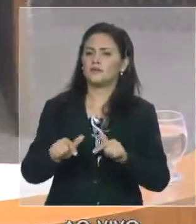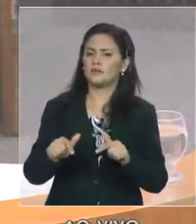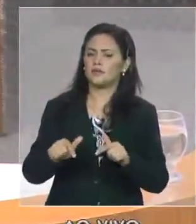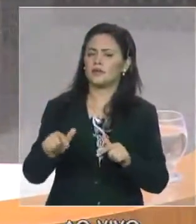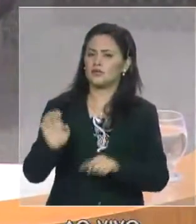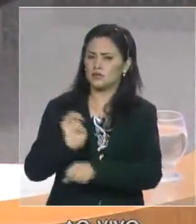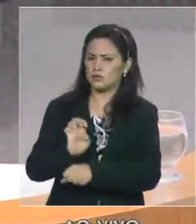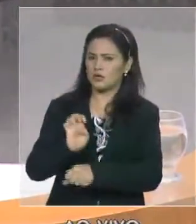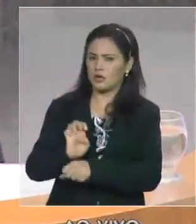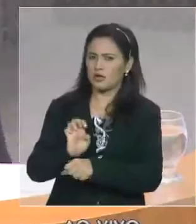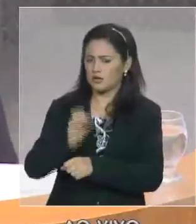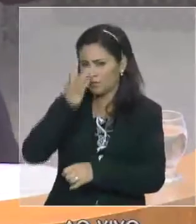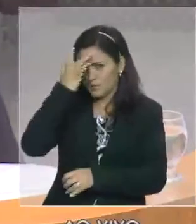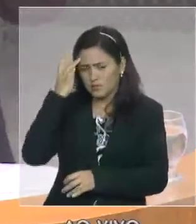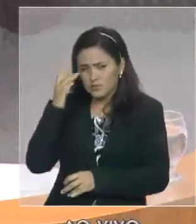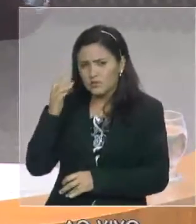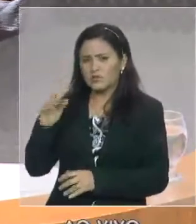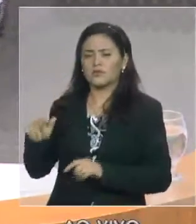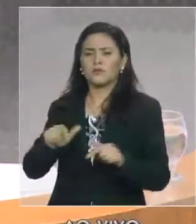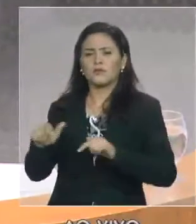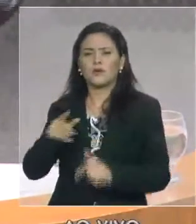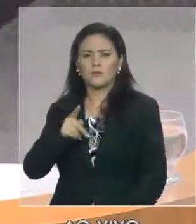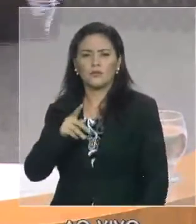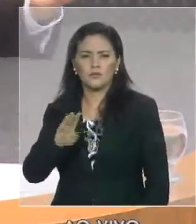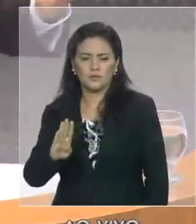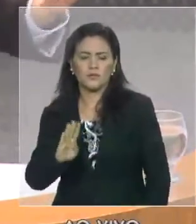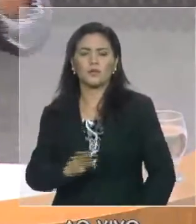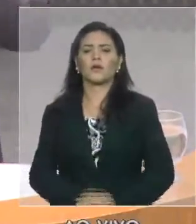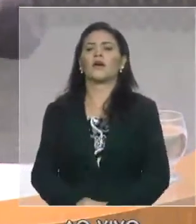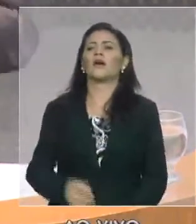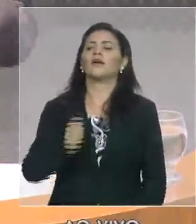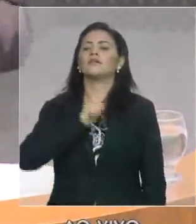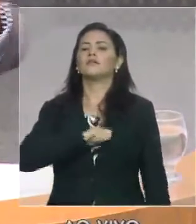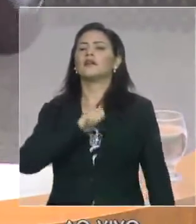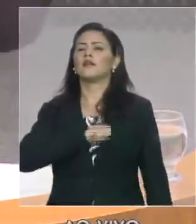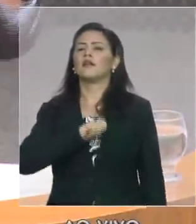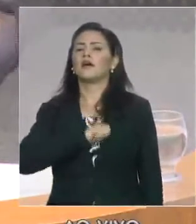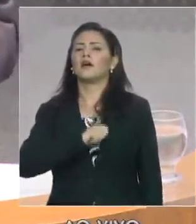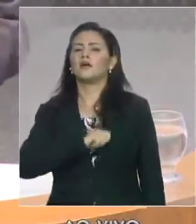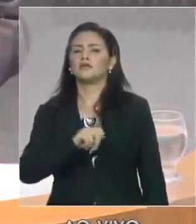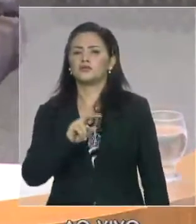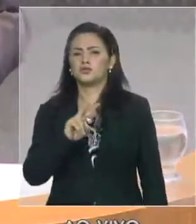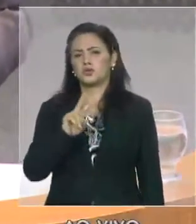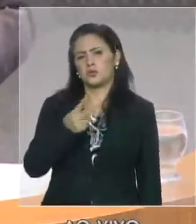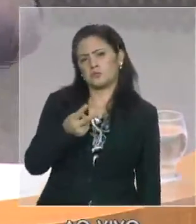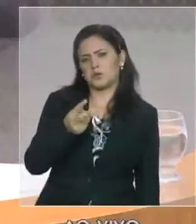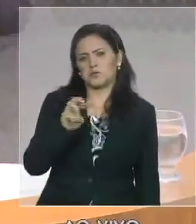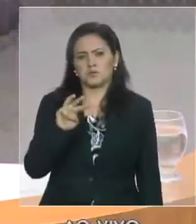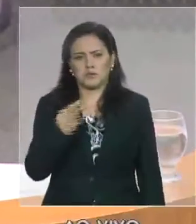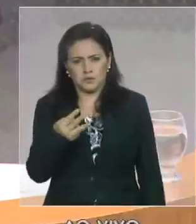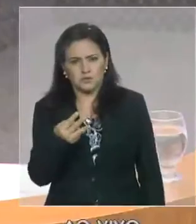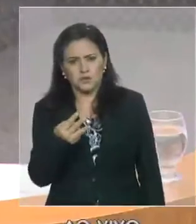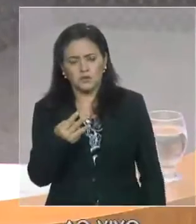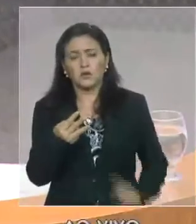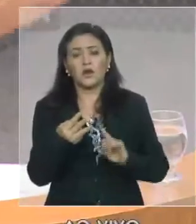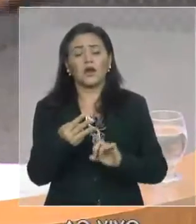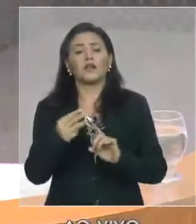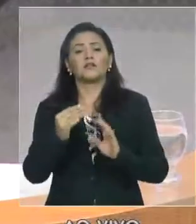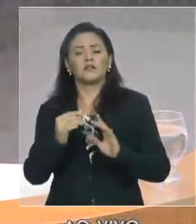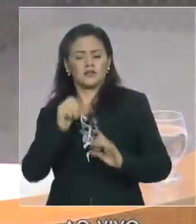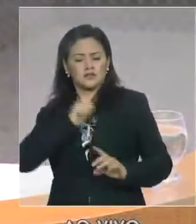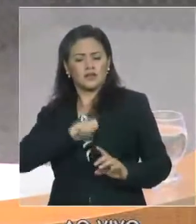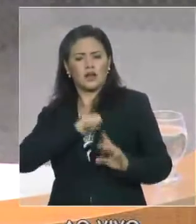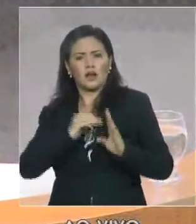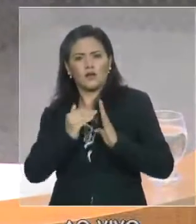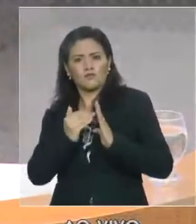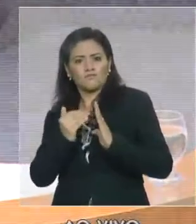Otelino, ao ter um aumento, evidentemente ele não vai gastar em Miami. Evidentemente ele não vai gastar em